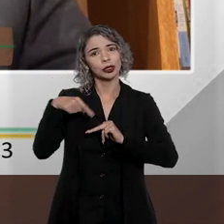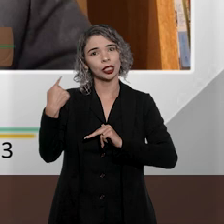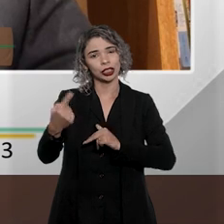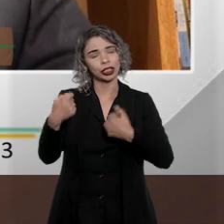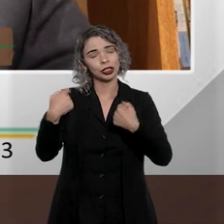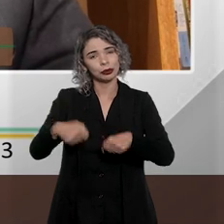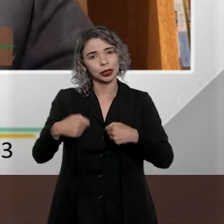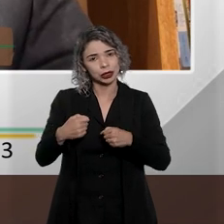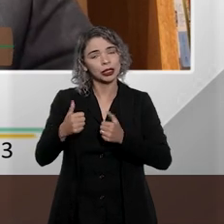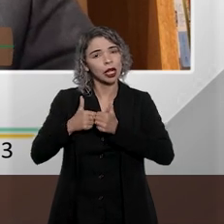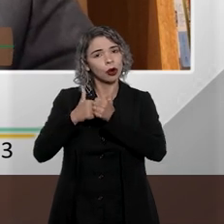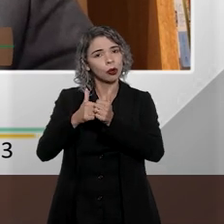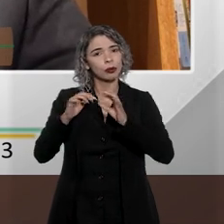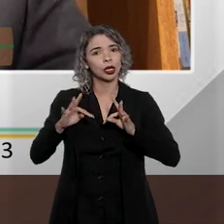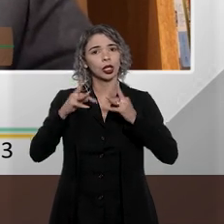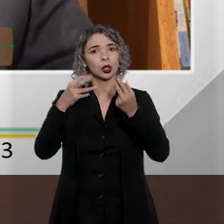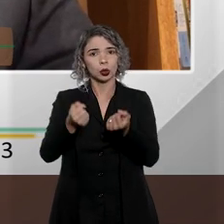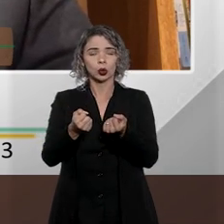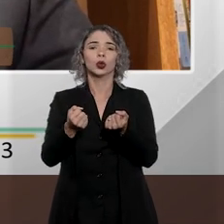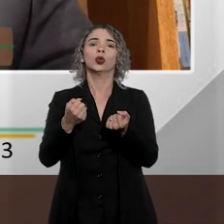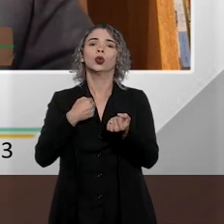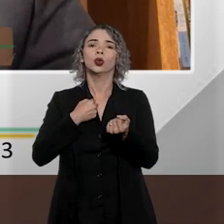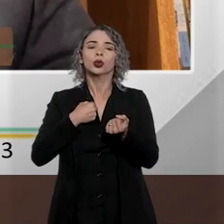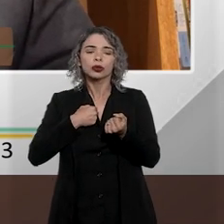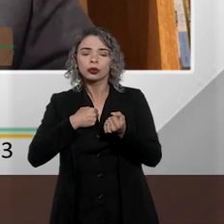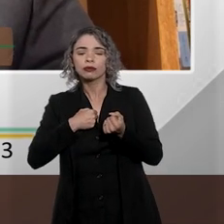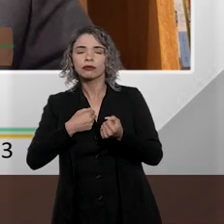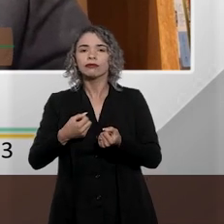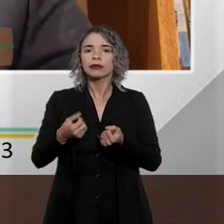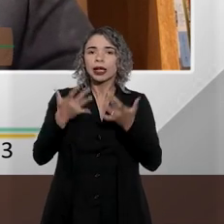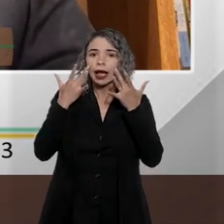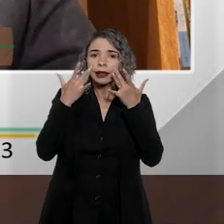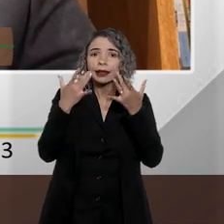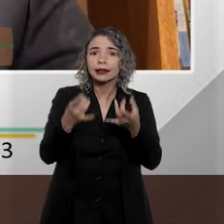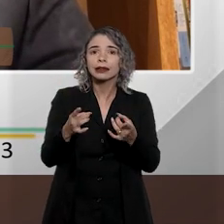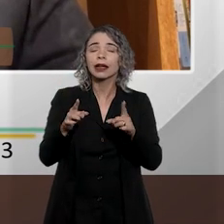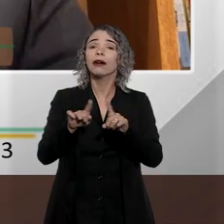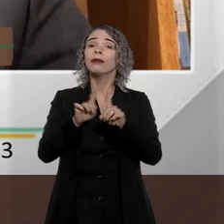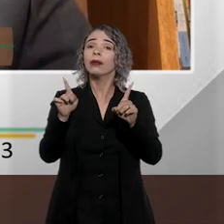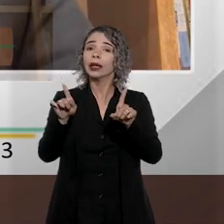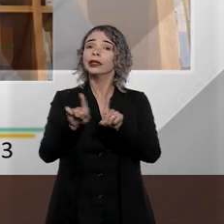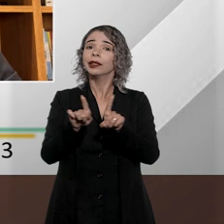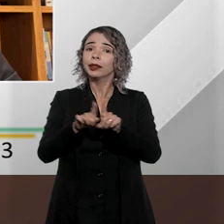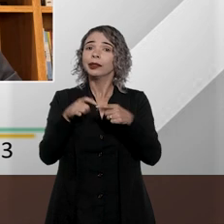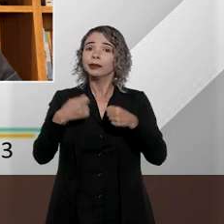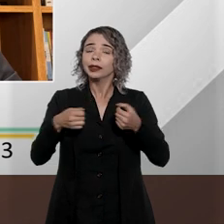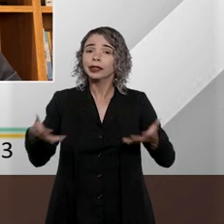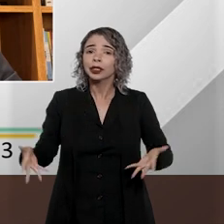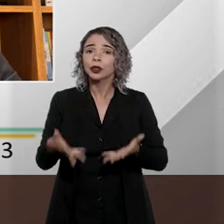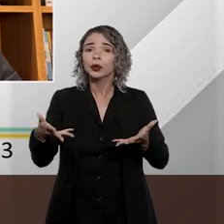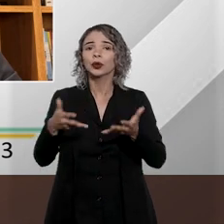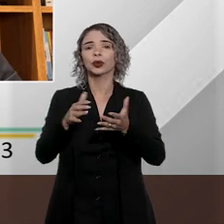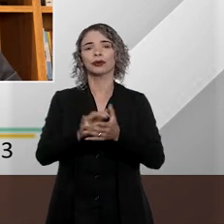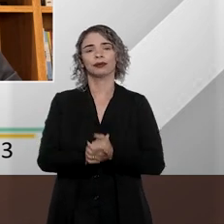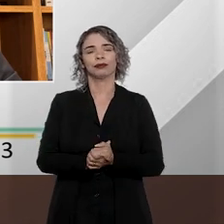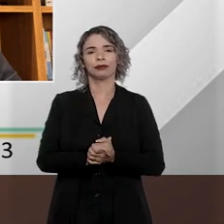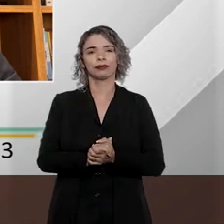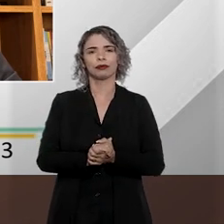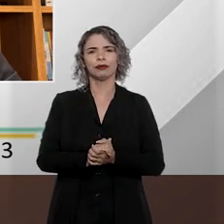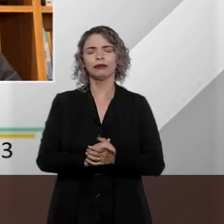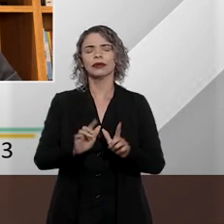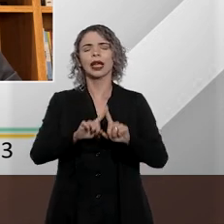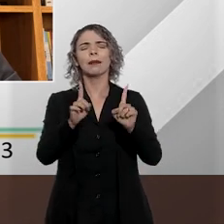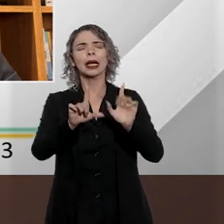precisa realmente acompanhar com muito vagar, com muita cautela, mas de forma entusiástica, eu diria. Agora falando em termos de leis,